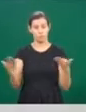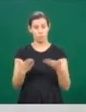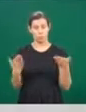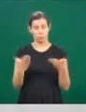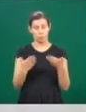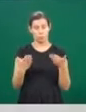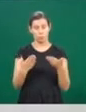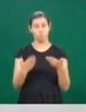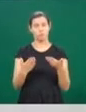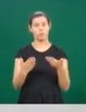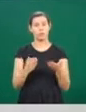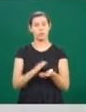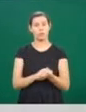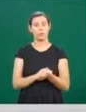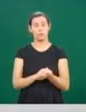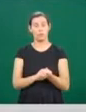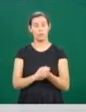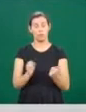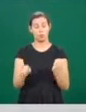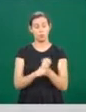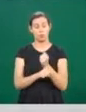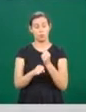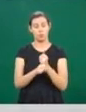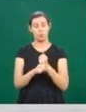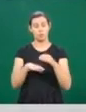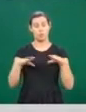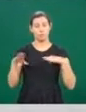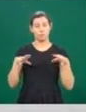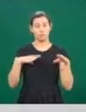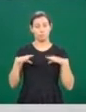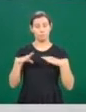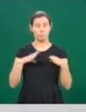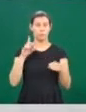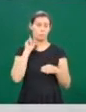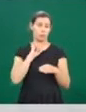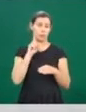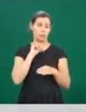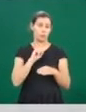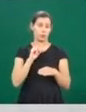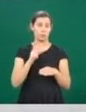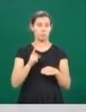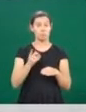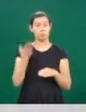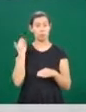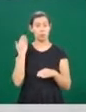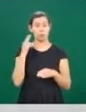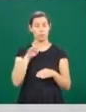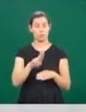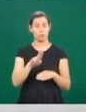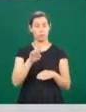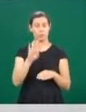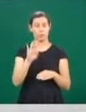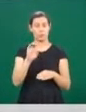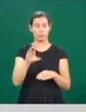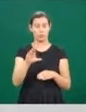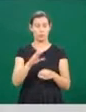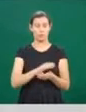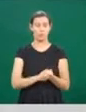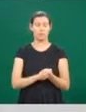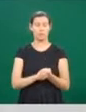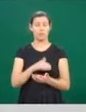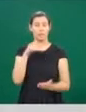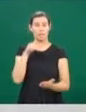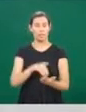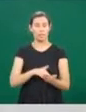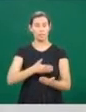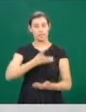Começou hoje a primeira etapa das obras de revitalização na Praça de Esportes, Minas Gerais, o antigo TC. A previsão é que o serviço